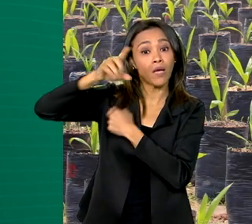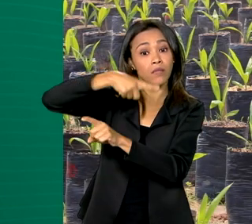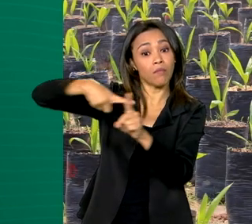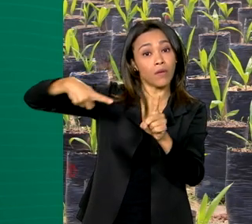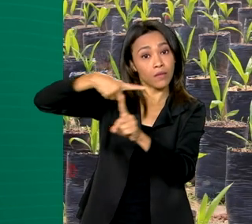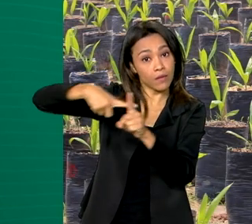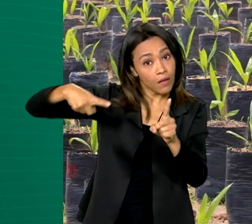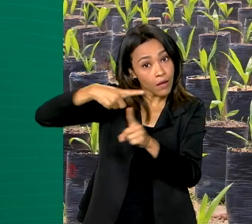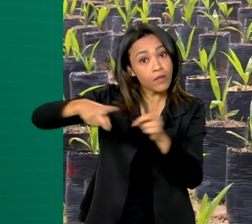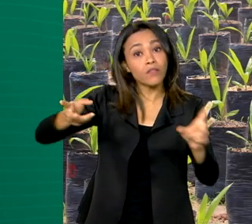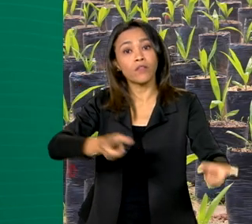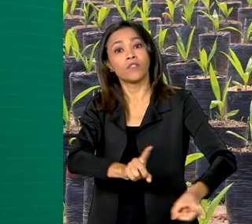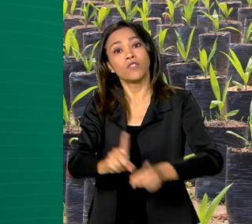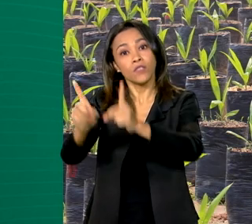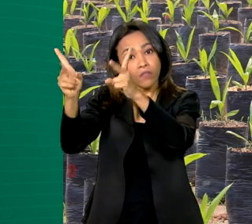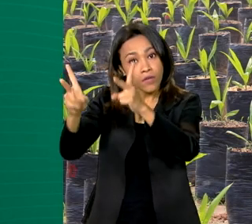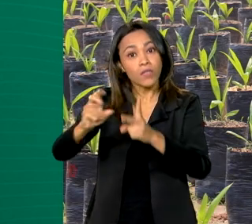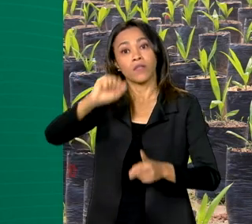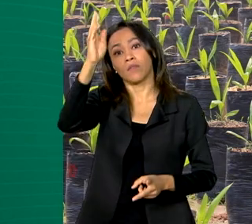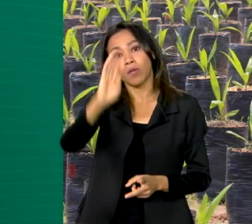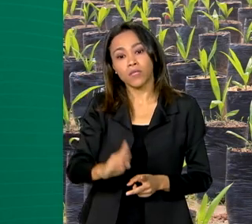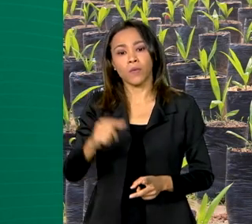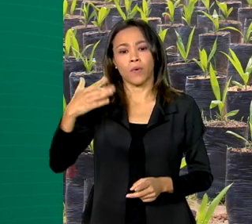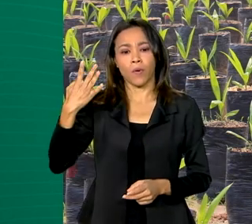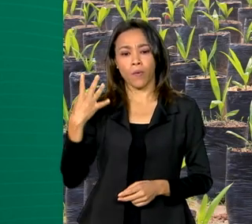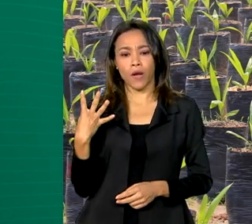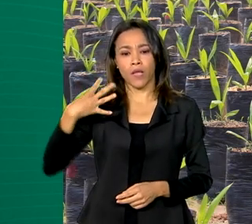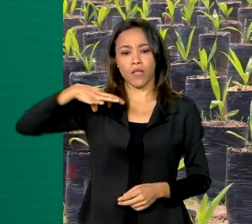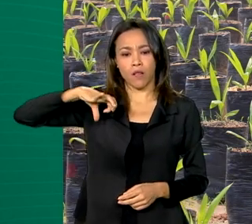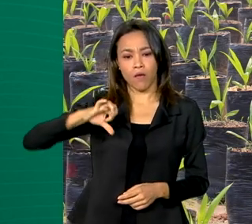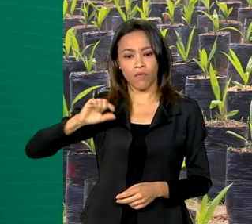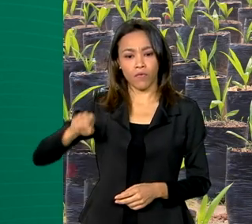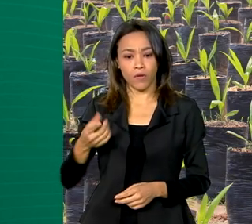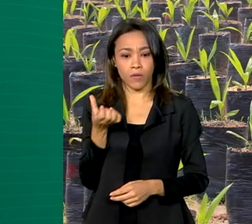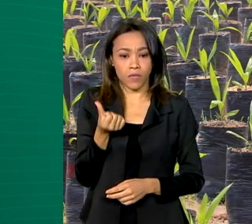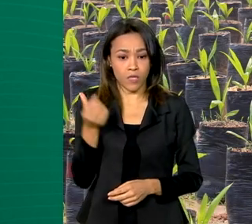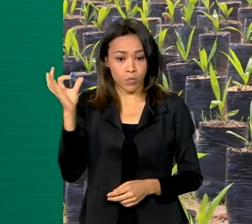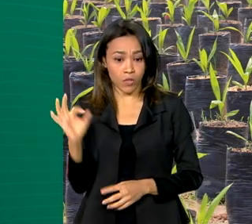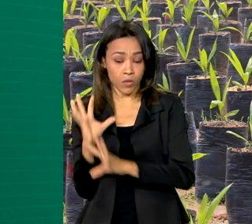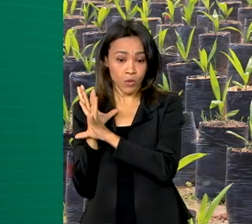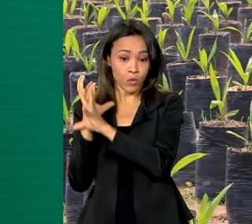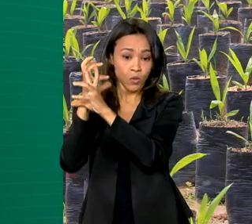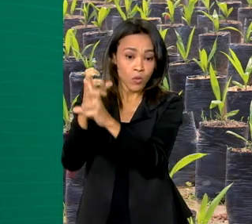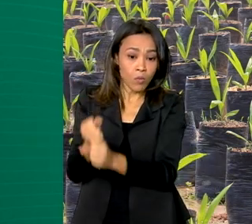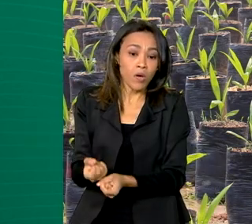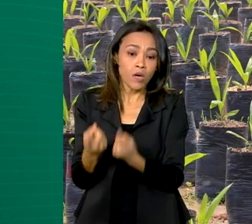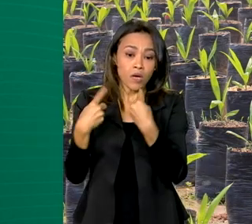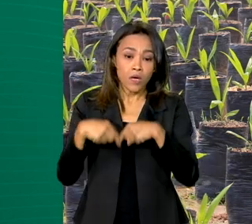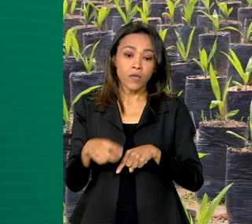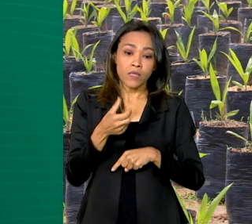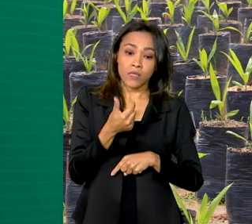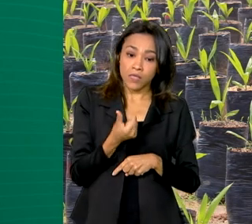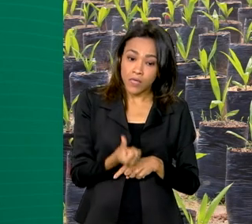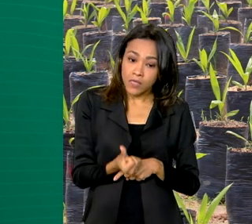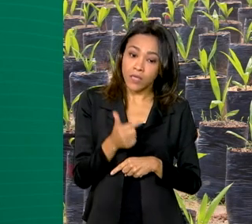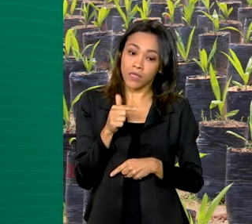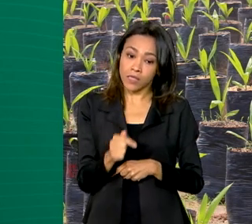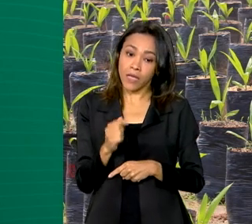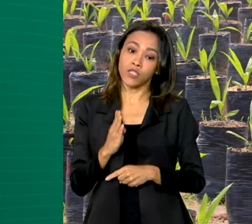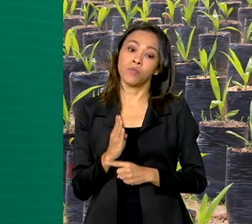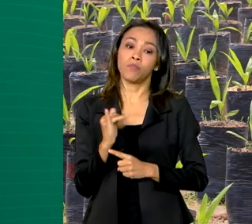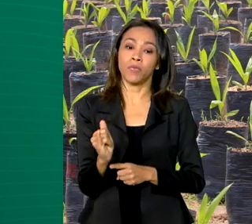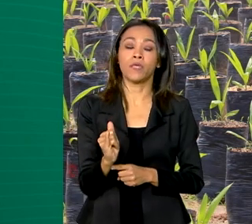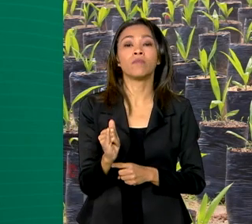exportações do país. São 49,6%, somando mais de R 67 bilhões em